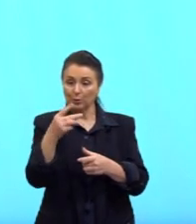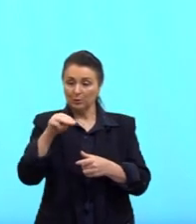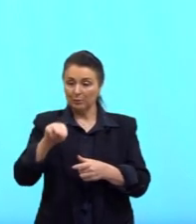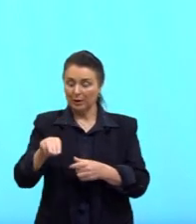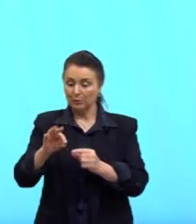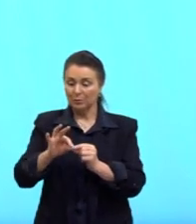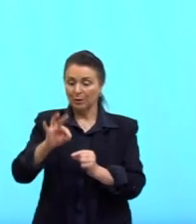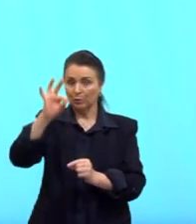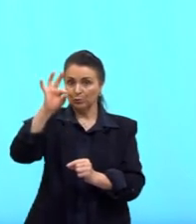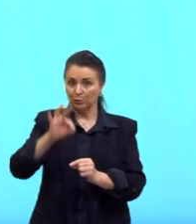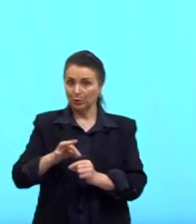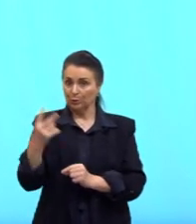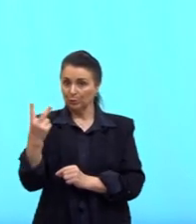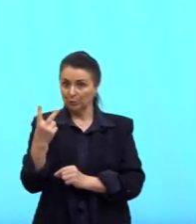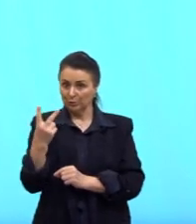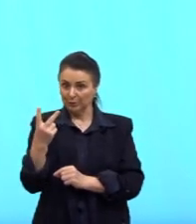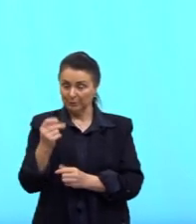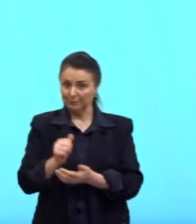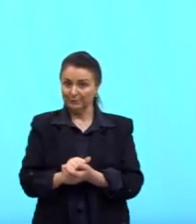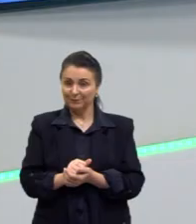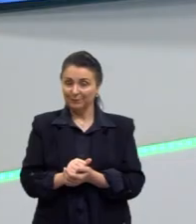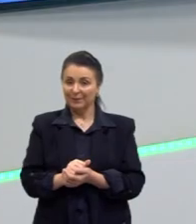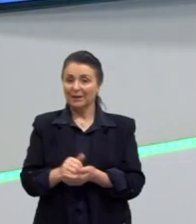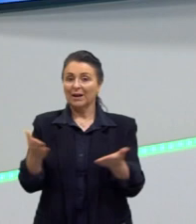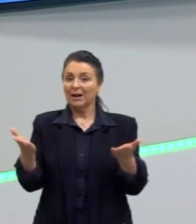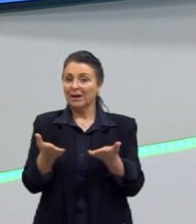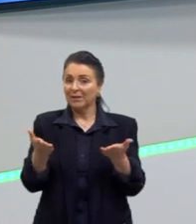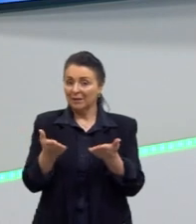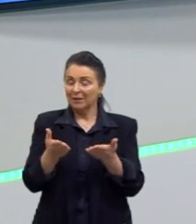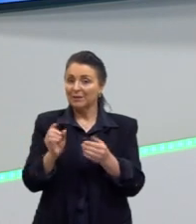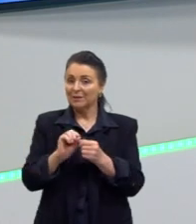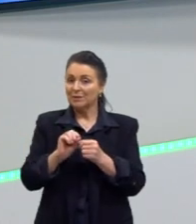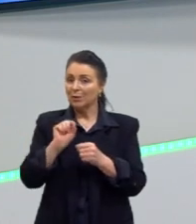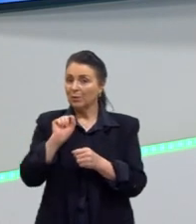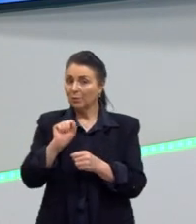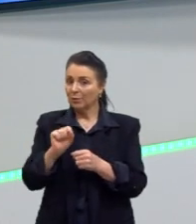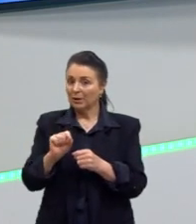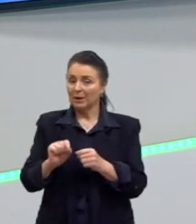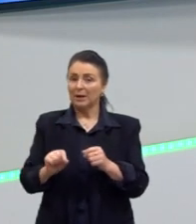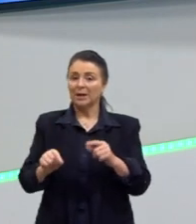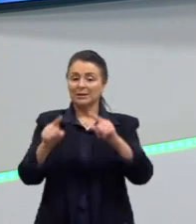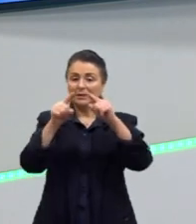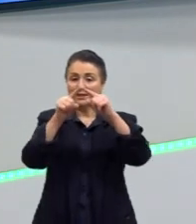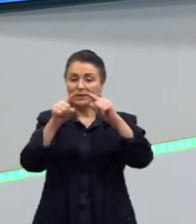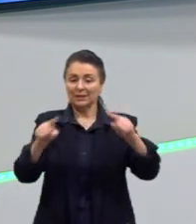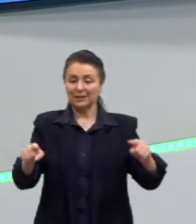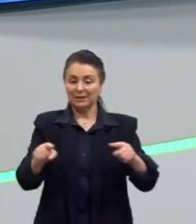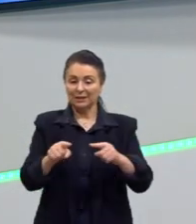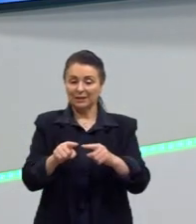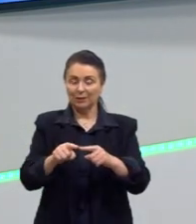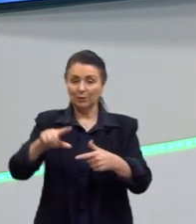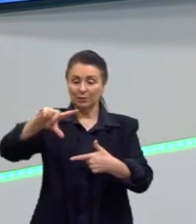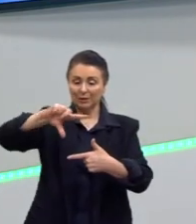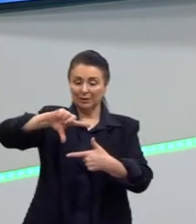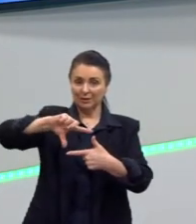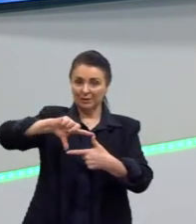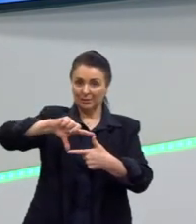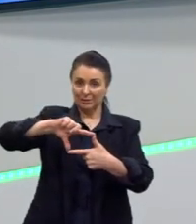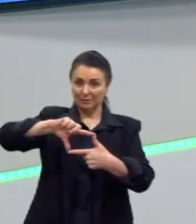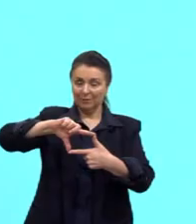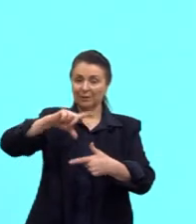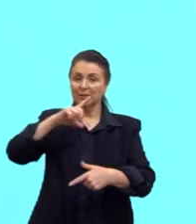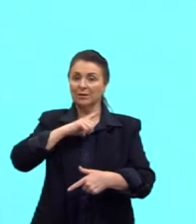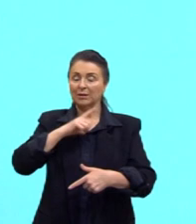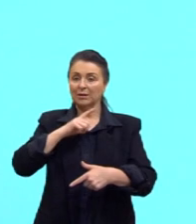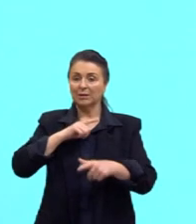altura entre eles. Nós vamos trabalhar, então, com esse triângulo retângulo que nós formamos. Então, nós